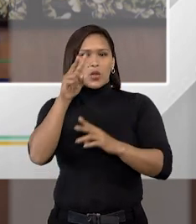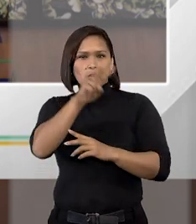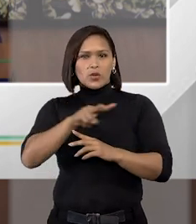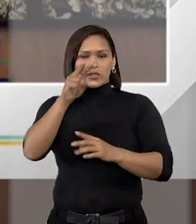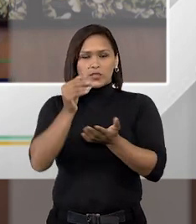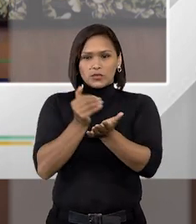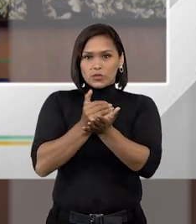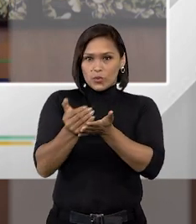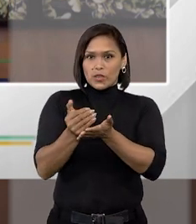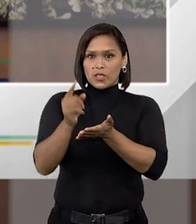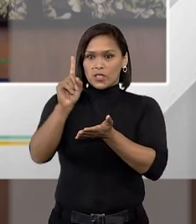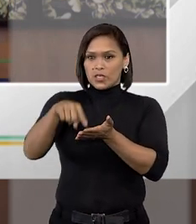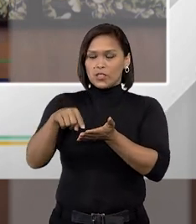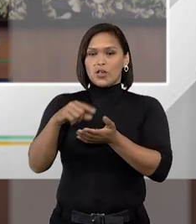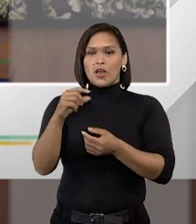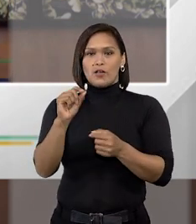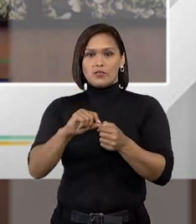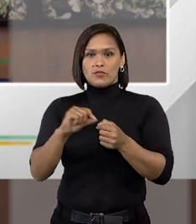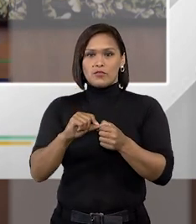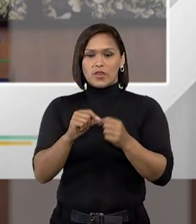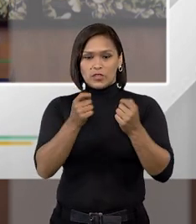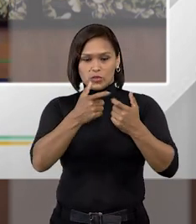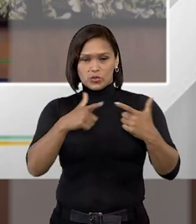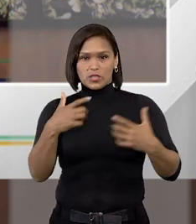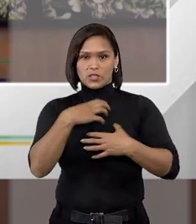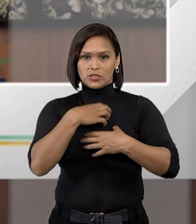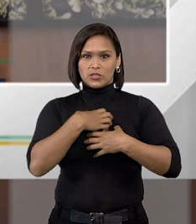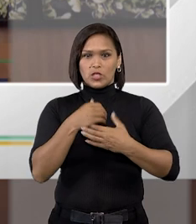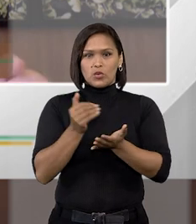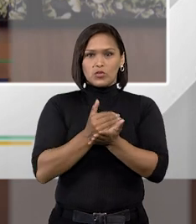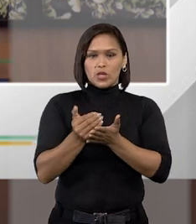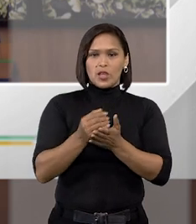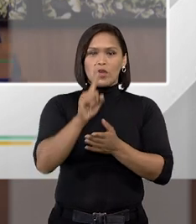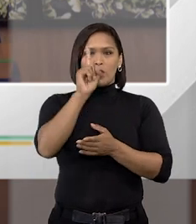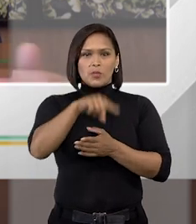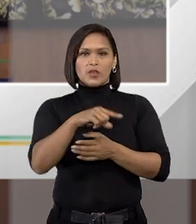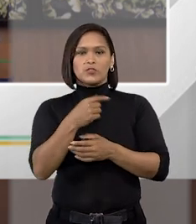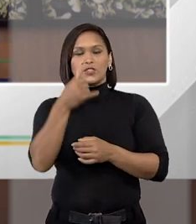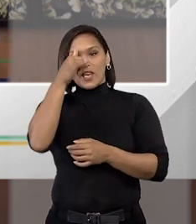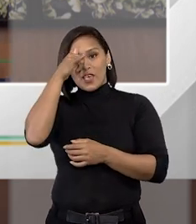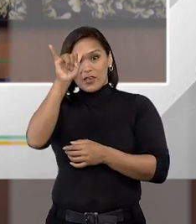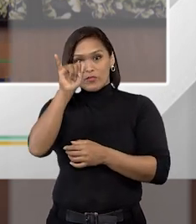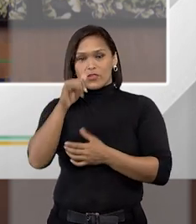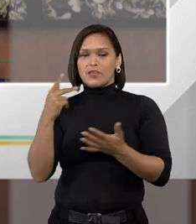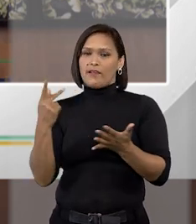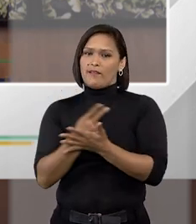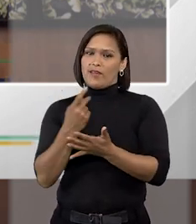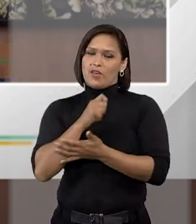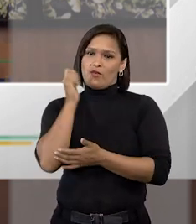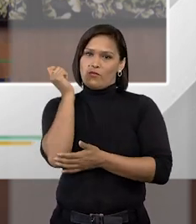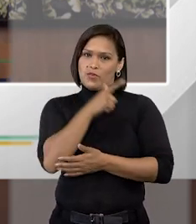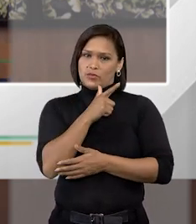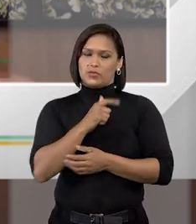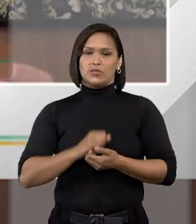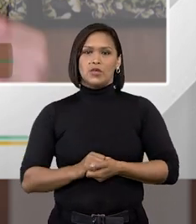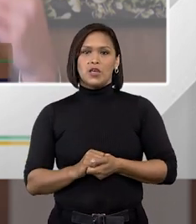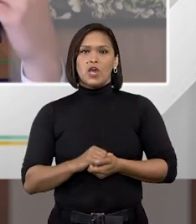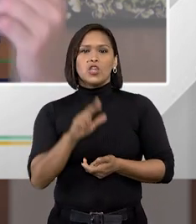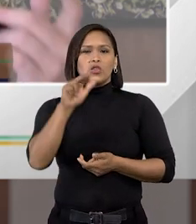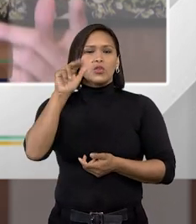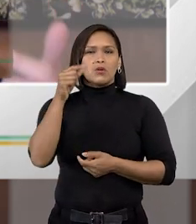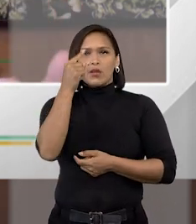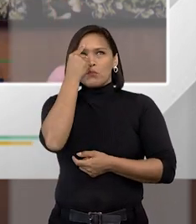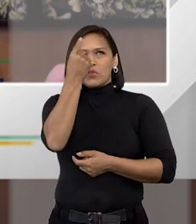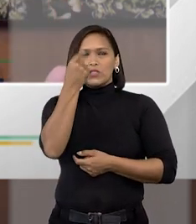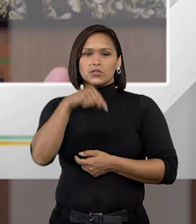desde o início ser feito dessa forma com esse procedimento para você evitar falsos reconhecimentos nunca se